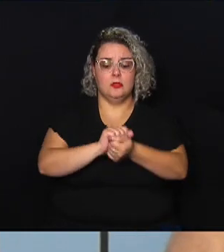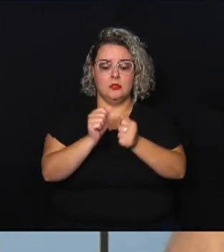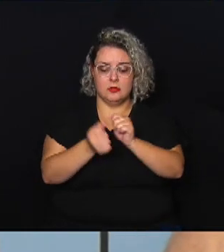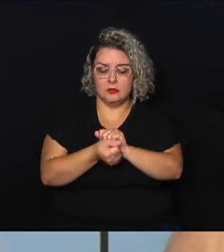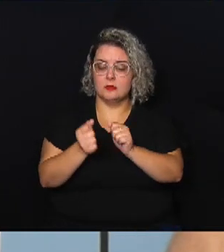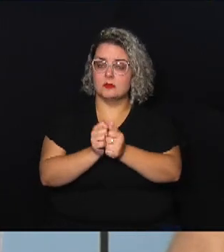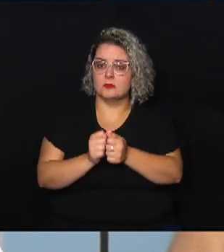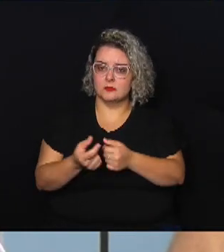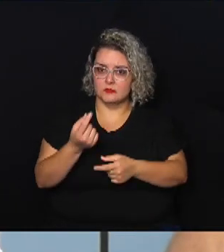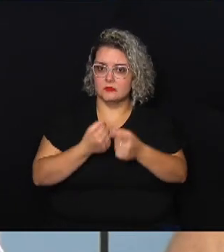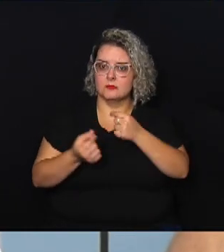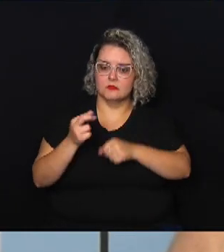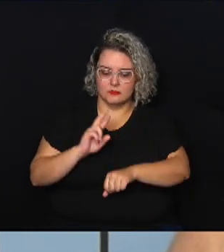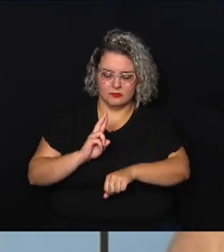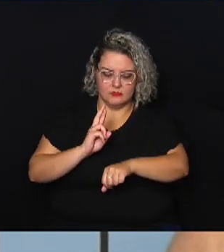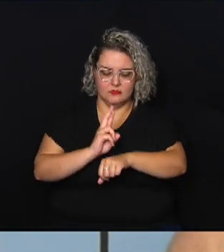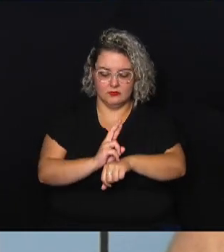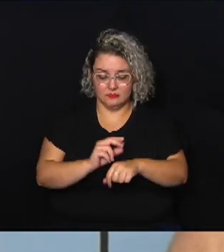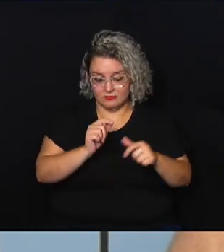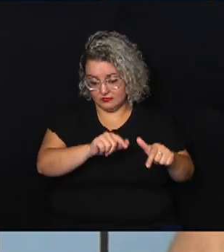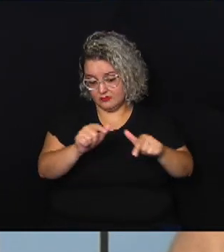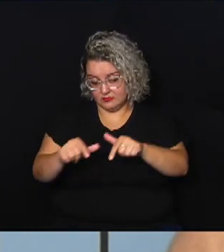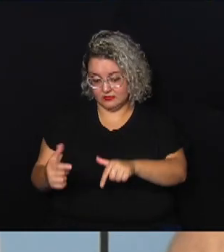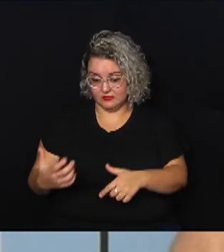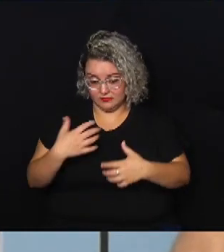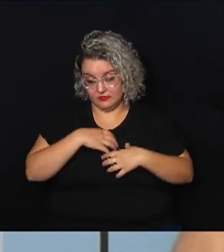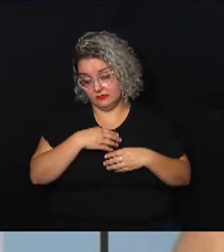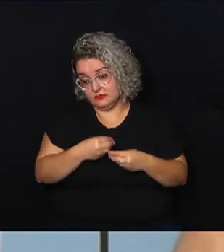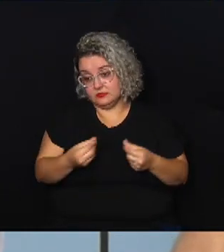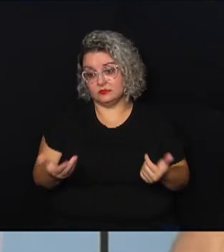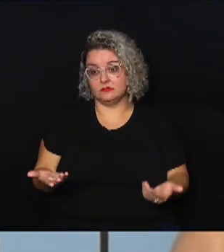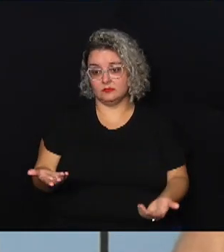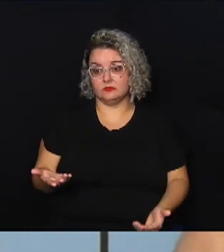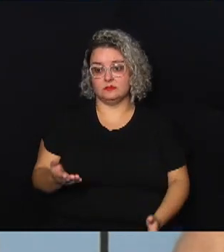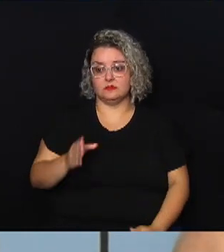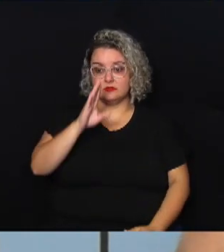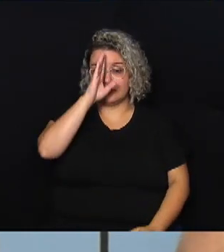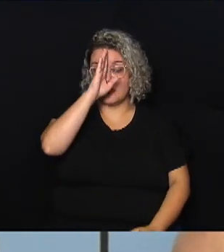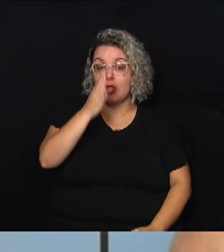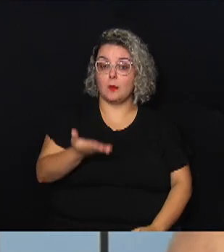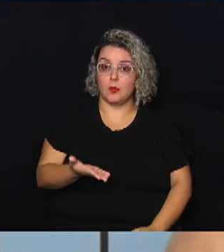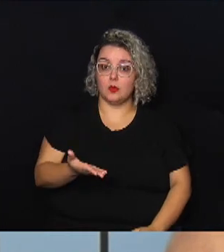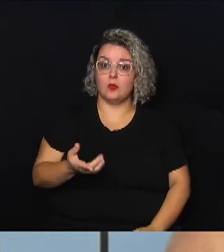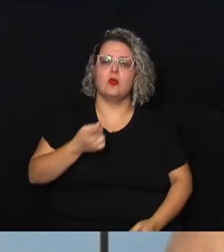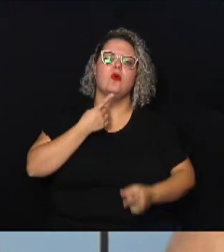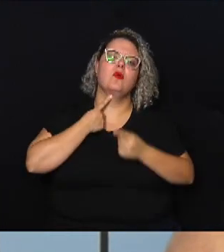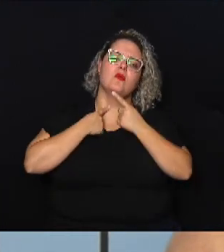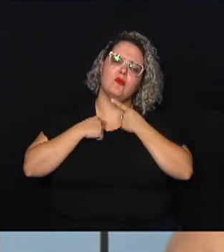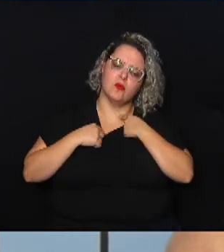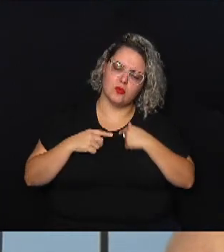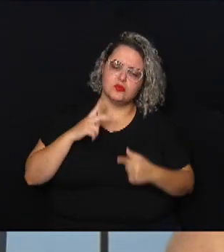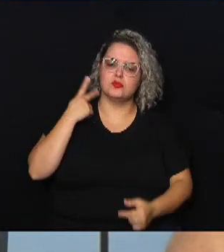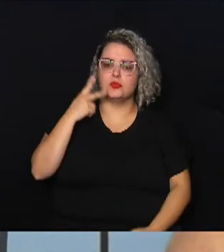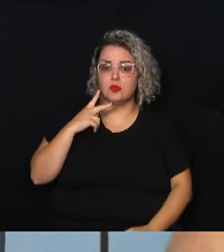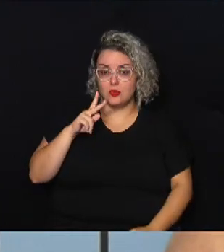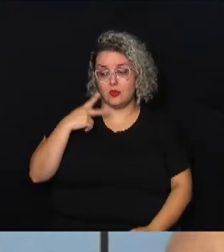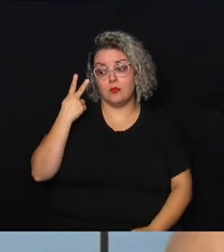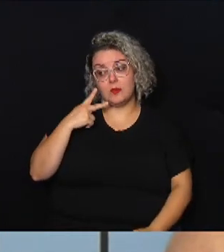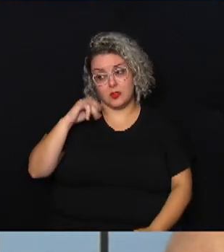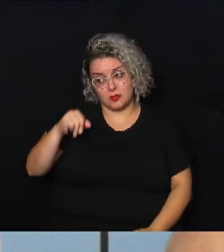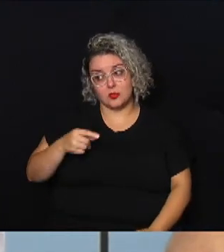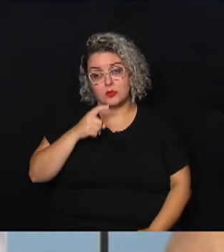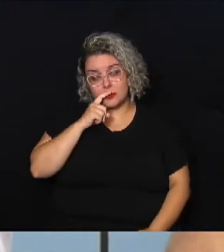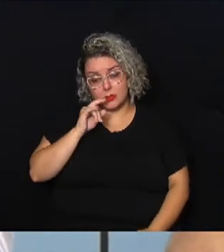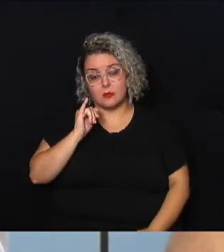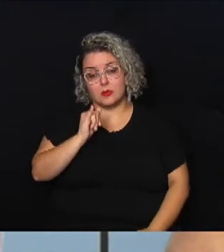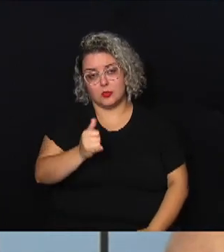pra esse ponto sensível que se mostrou e principalmente vontade política o vereador Chinardi já tinha falado sobre isso